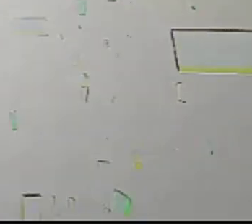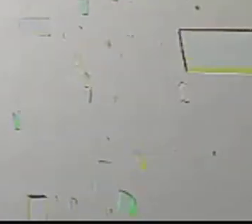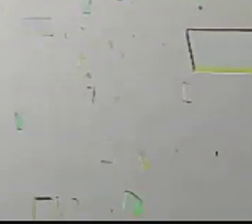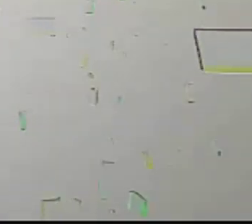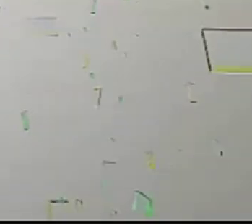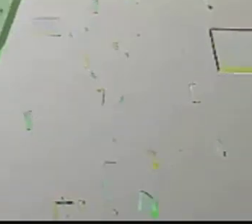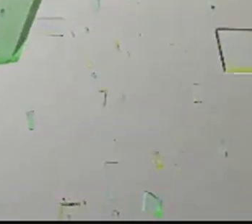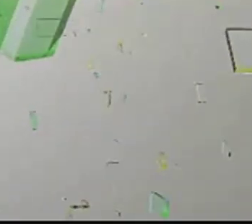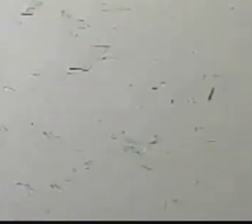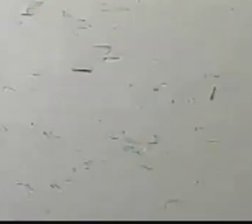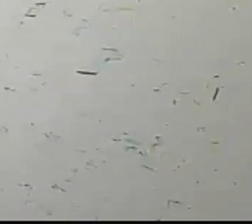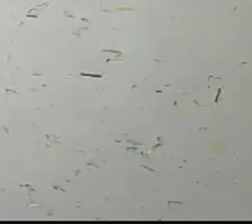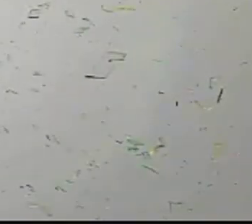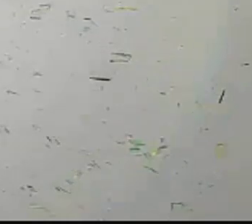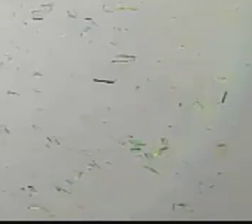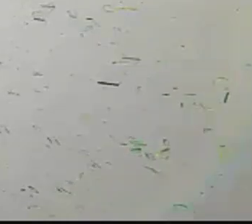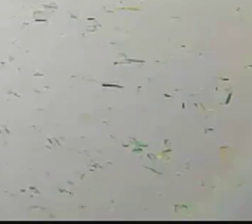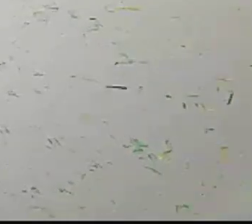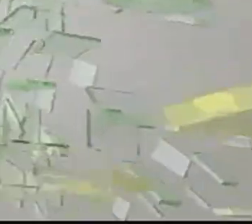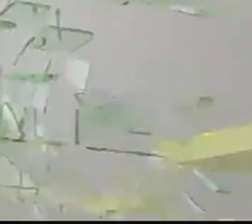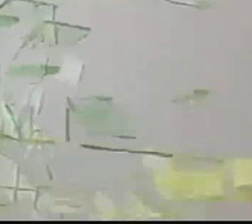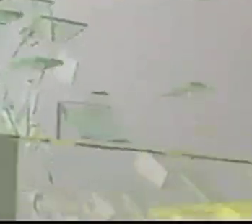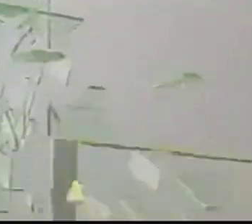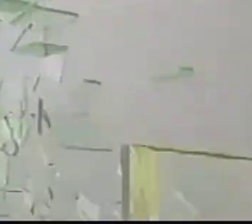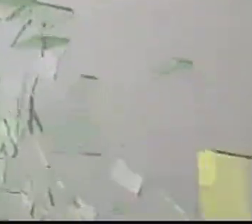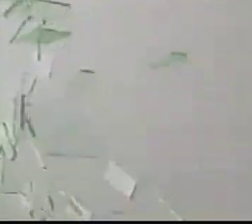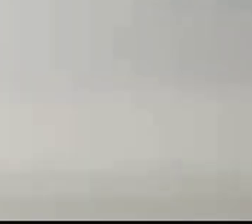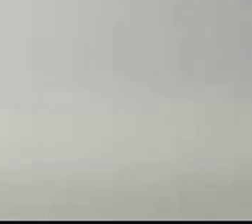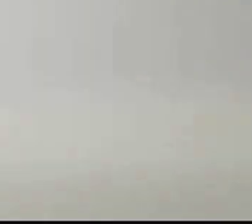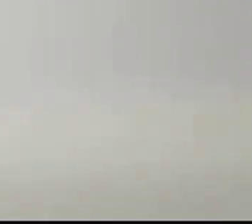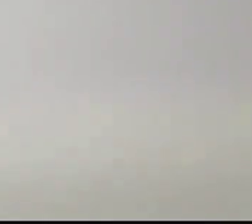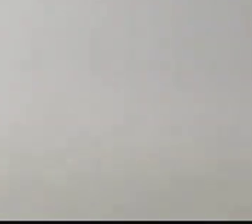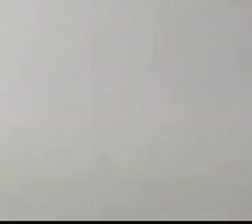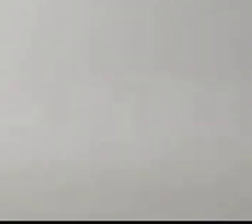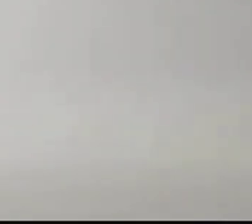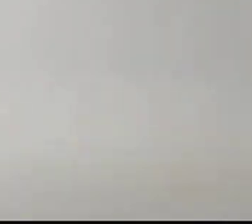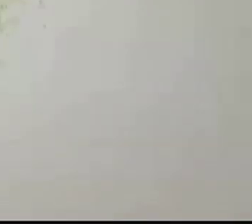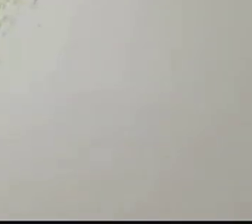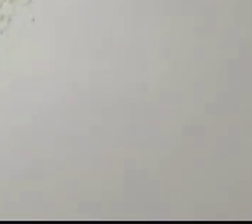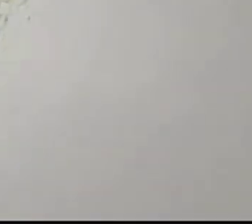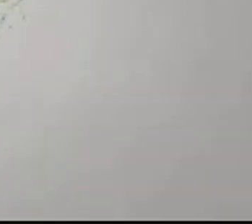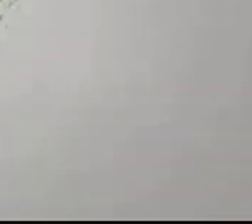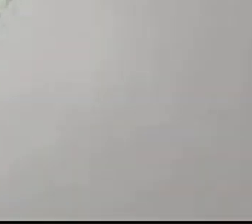Daniela do Vaguinho.